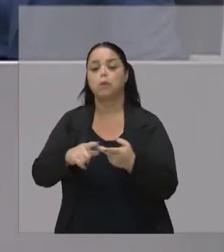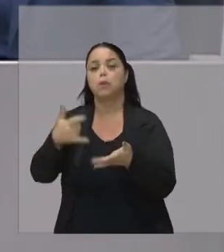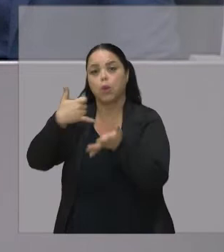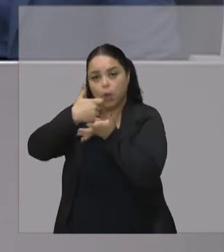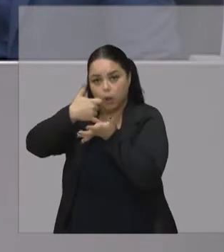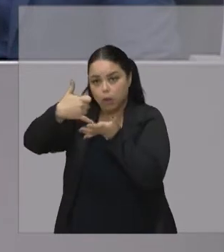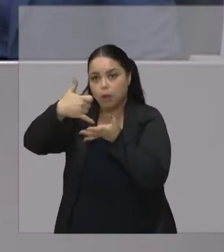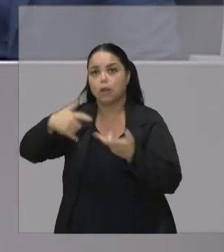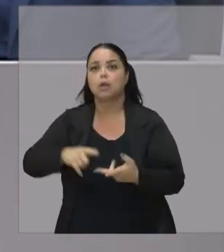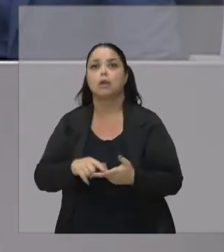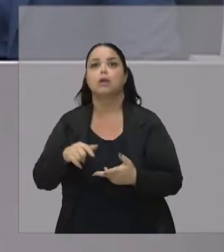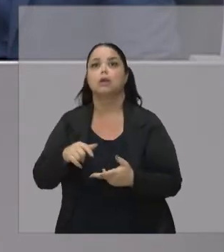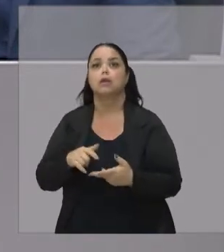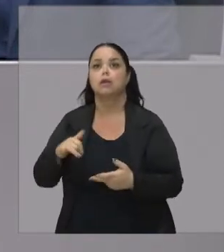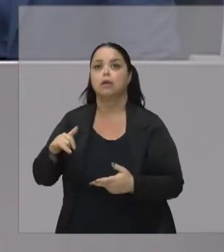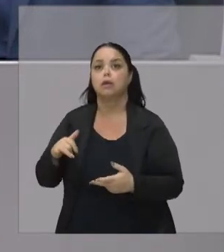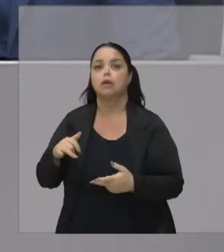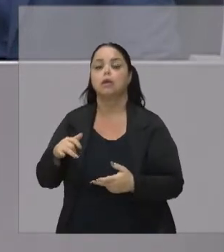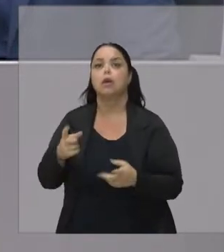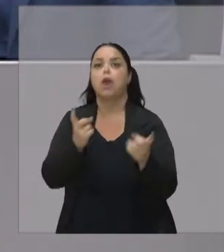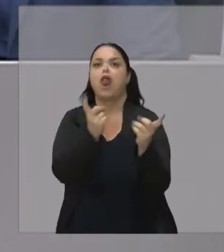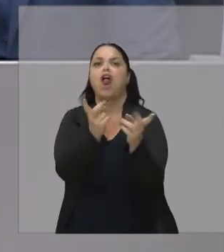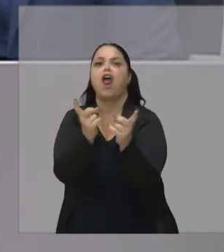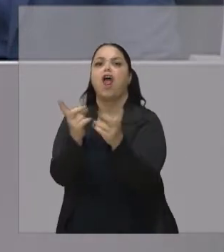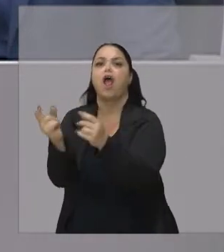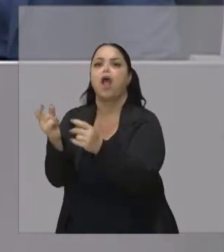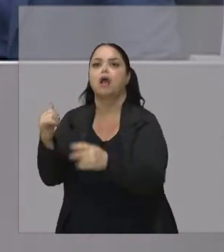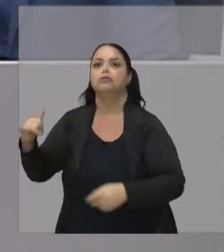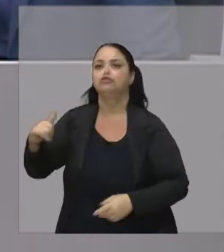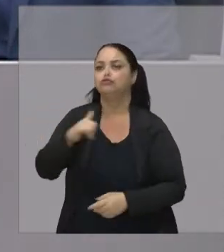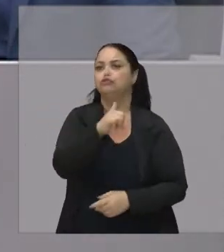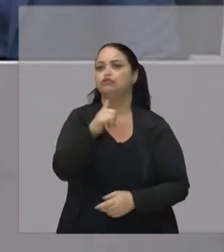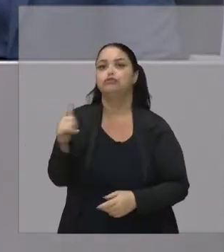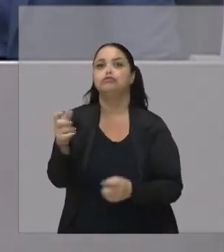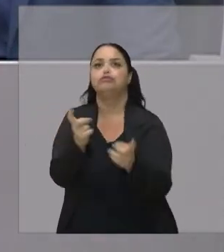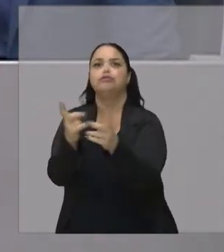Viraram aviãozinhos Do tráfico